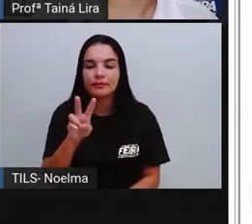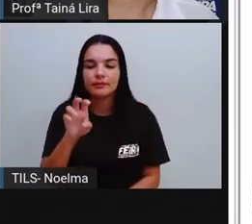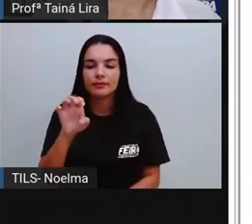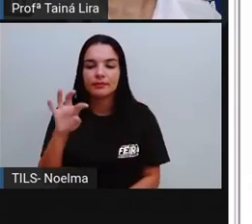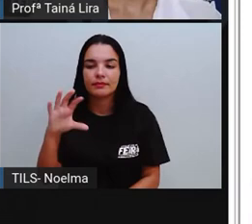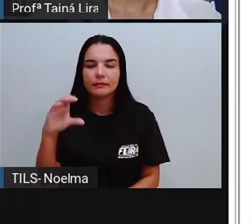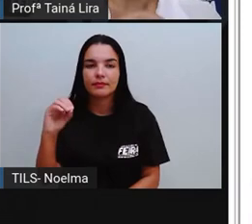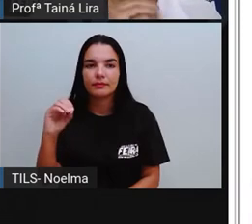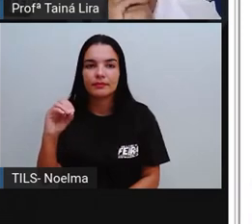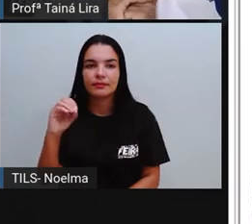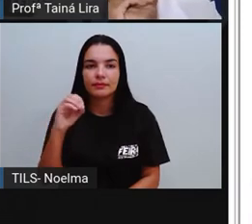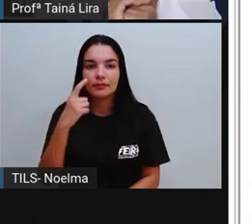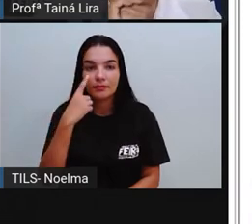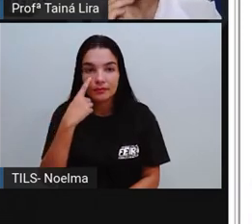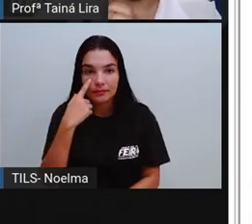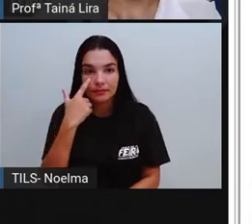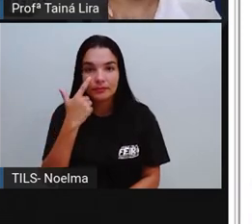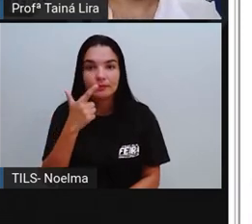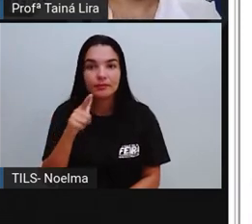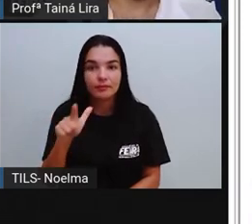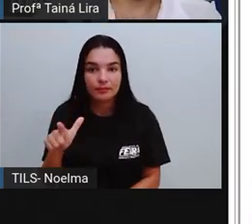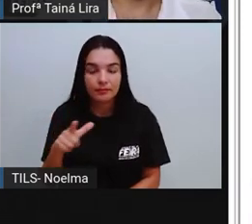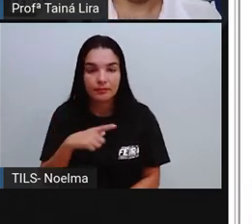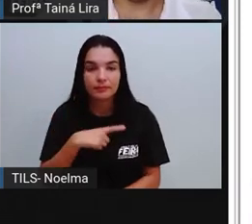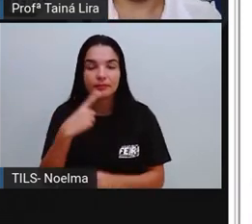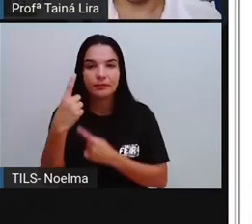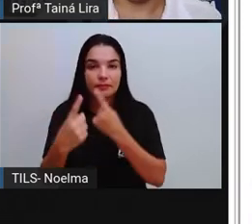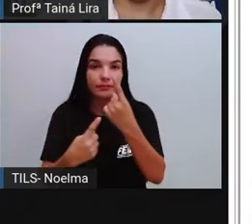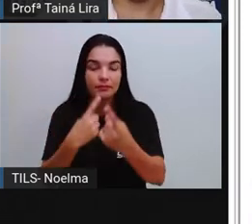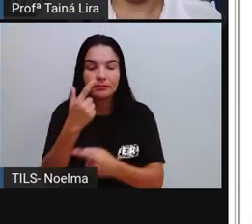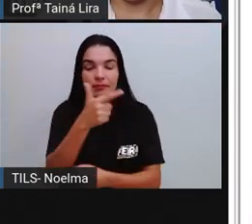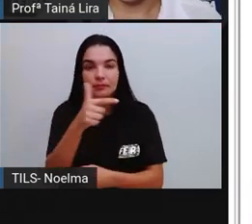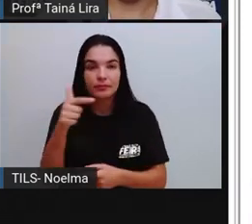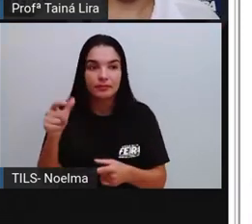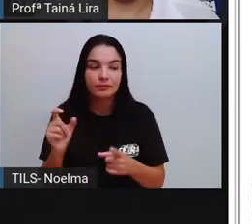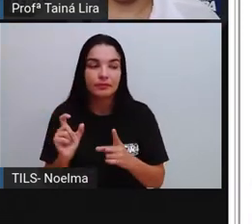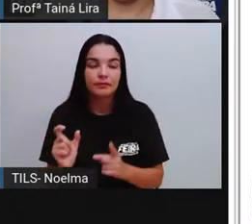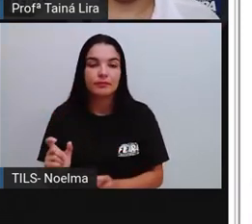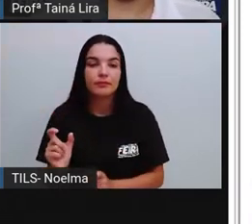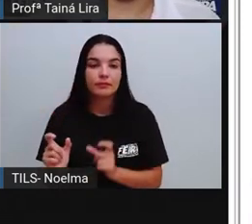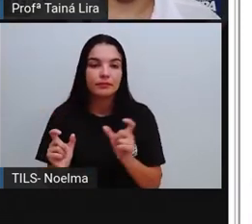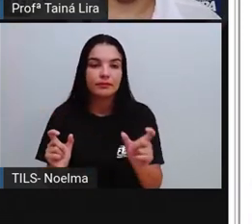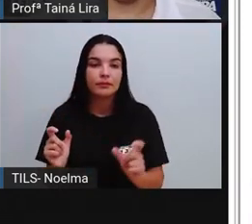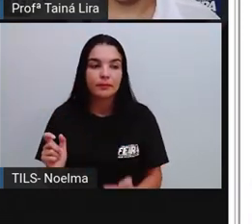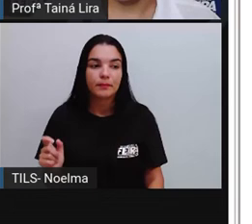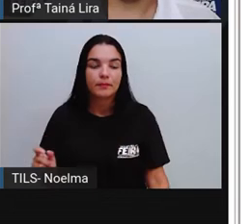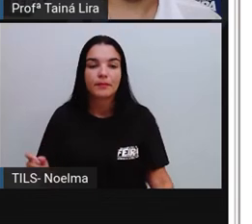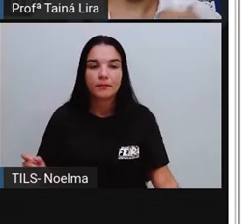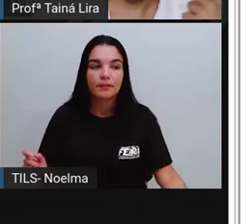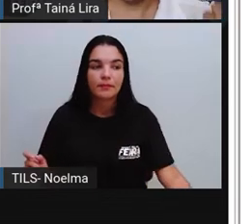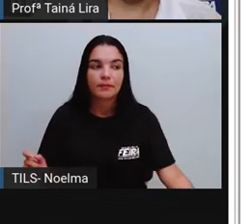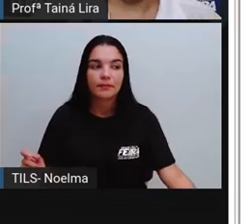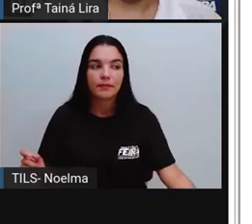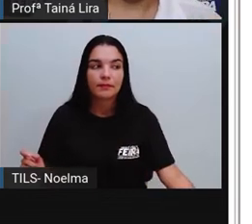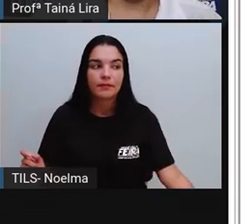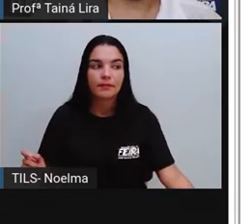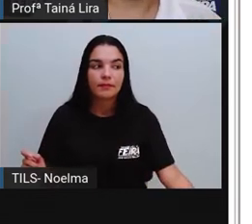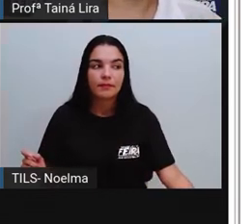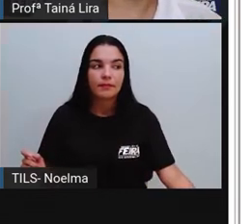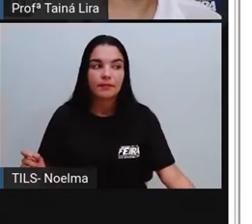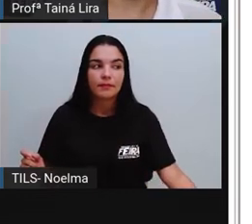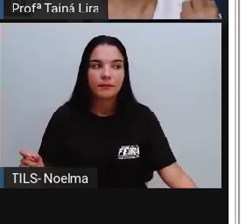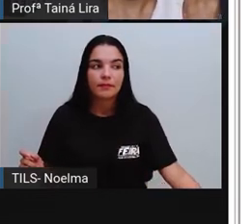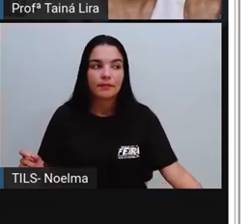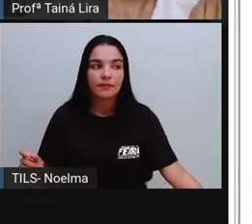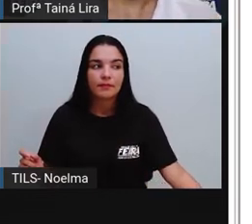Xaveco, Então, Mais, Algumas outras palavrinhas, A gente tem aqui, Bruxa, Que já estava lá na nossa